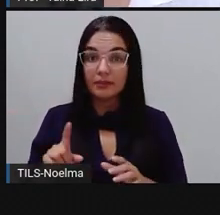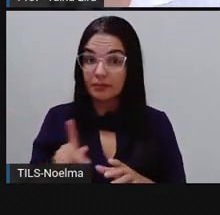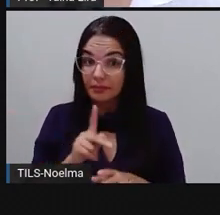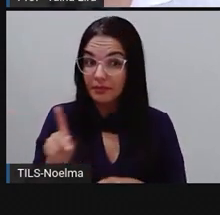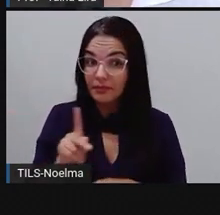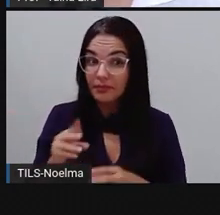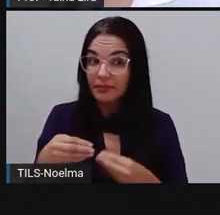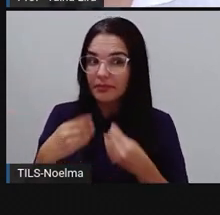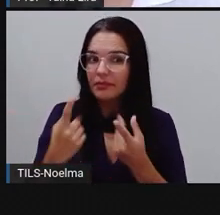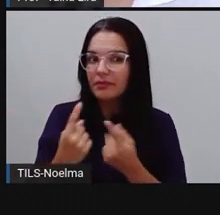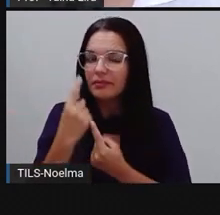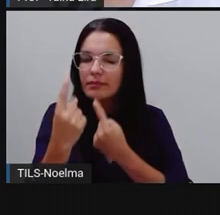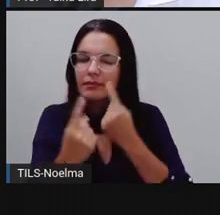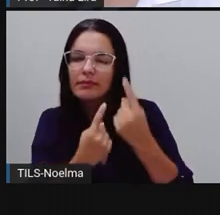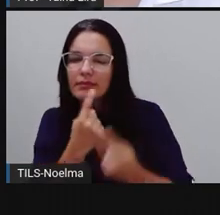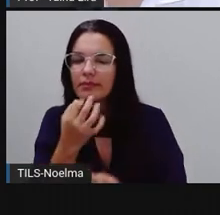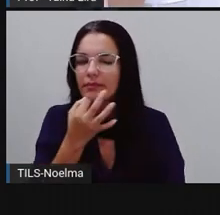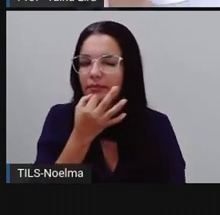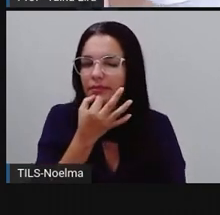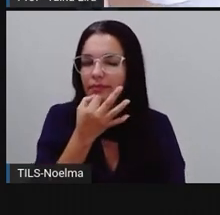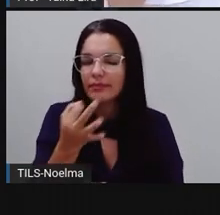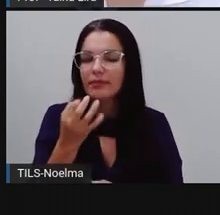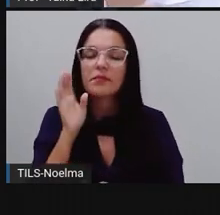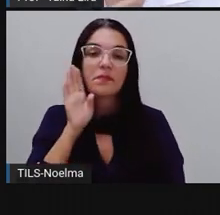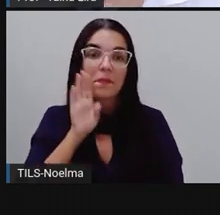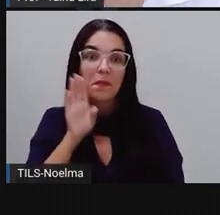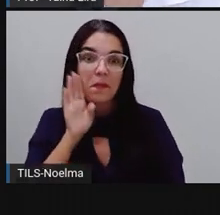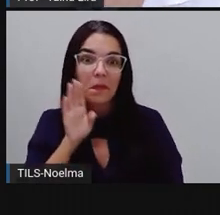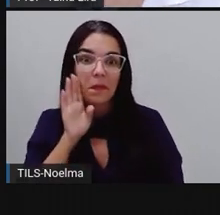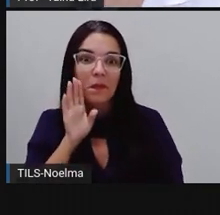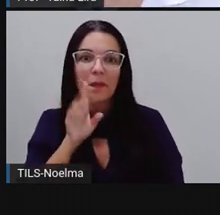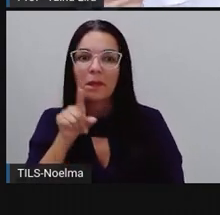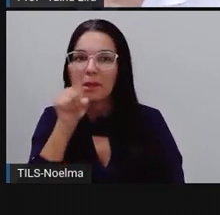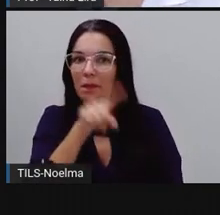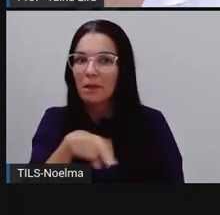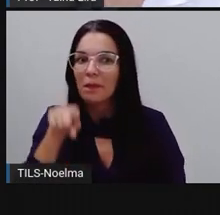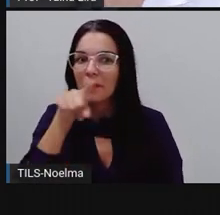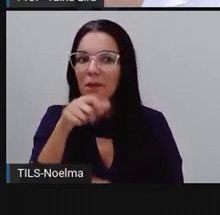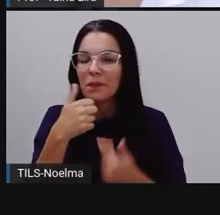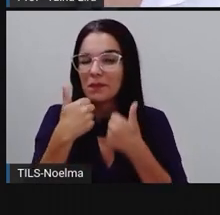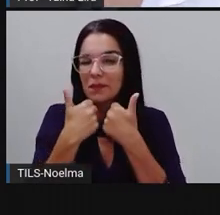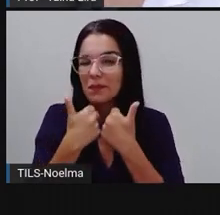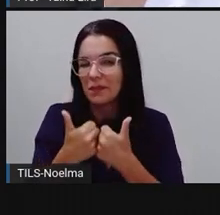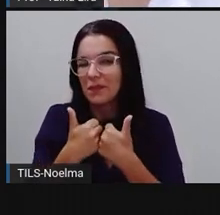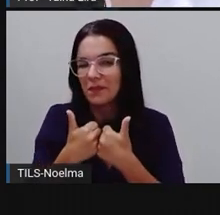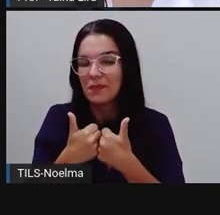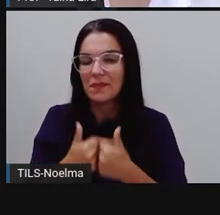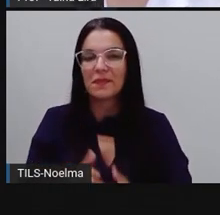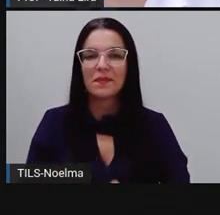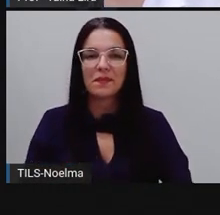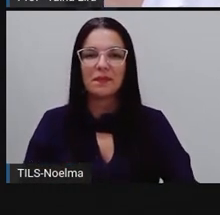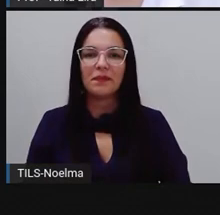legais, tá bom? Para a gente conseguir fazer esse processo aí bem tranquilo, certo?